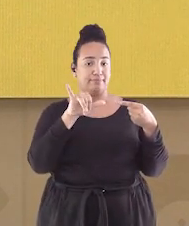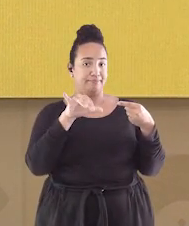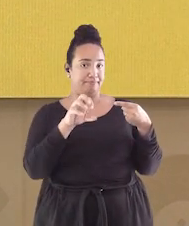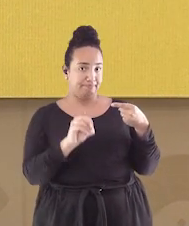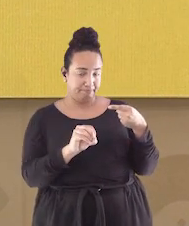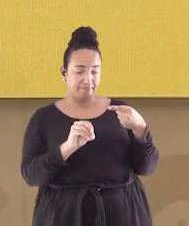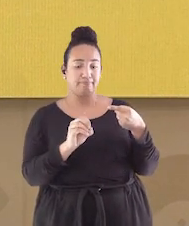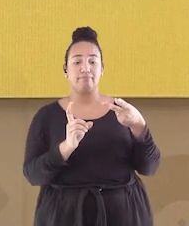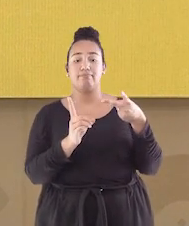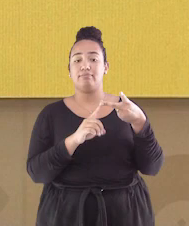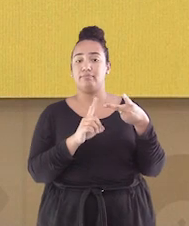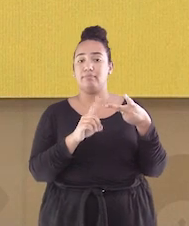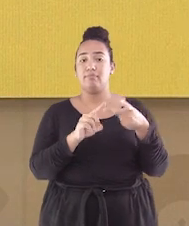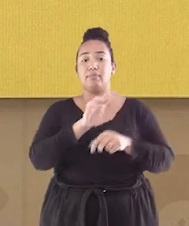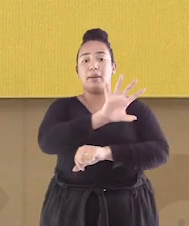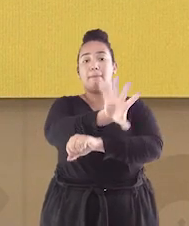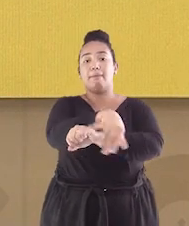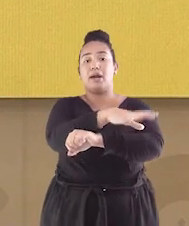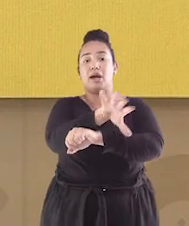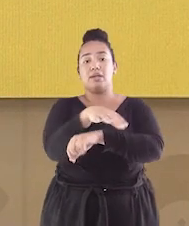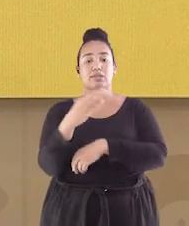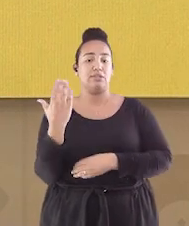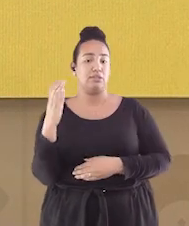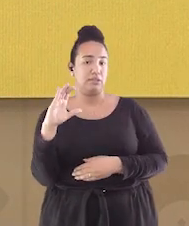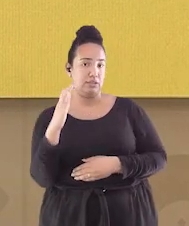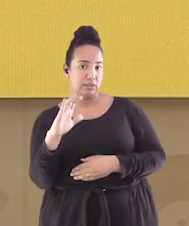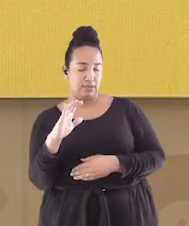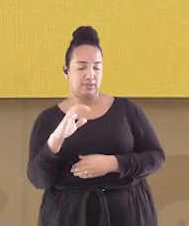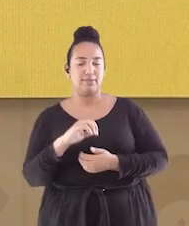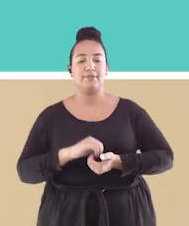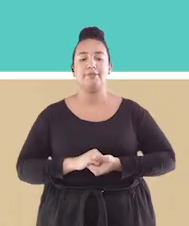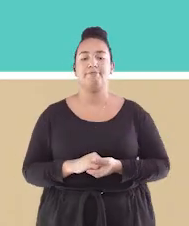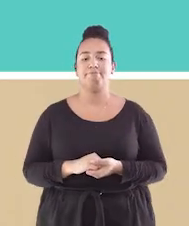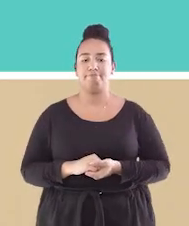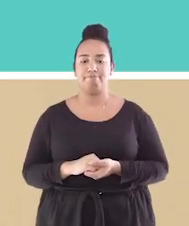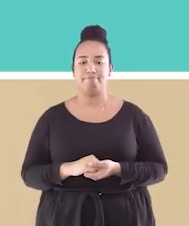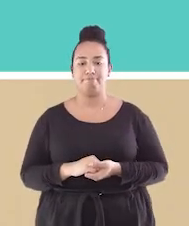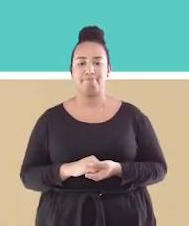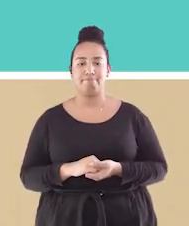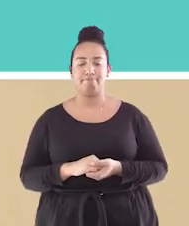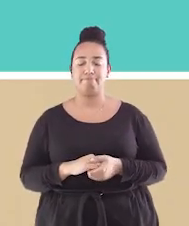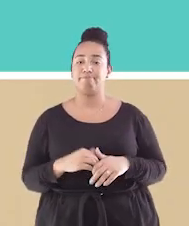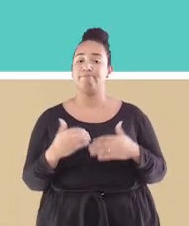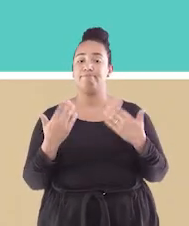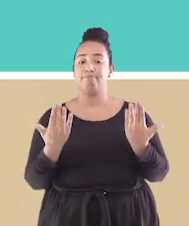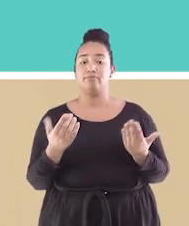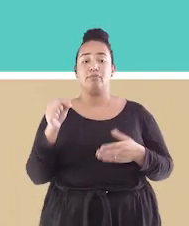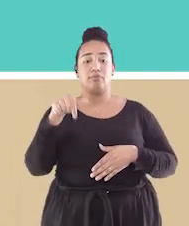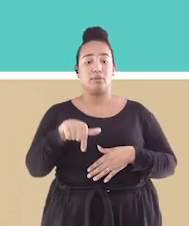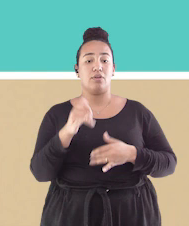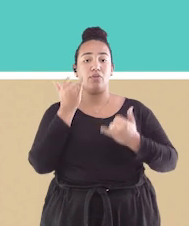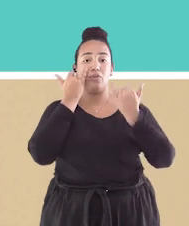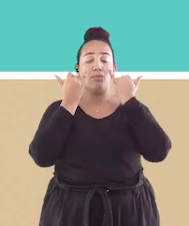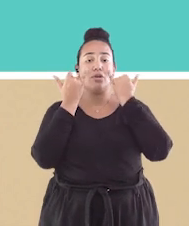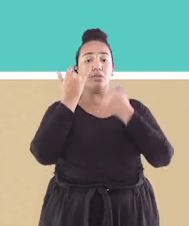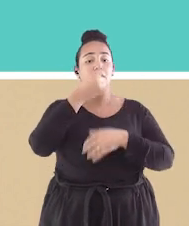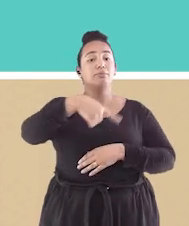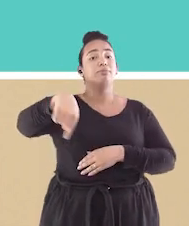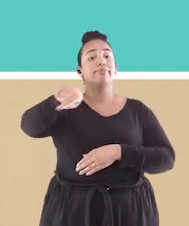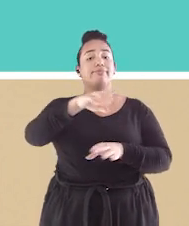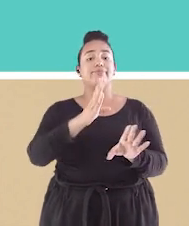E depois a Praça da Ciência, aqui embaixo, que nós vimos também. A partir da notícia descobrimos que o